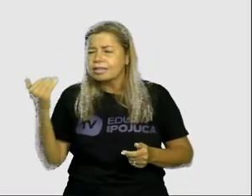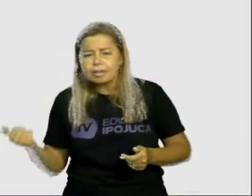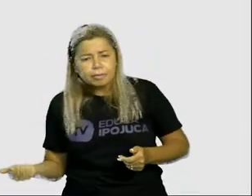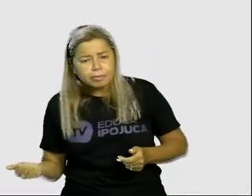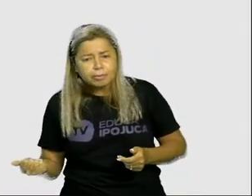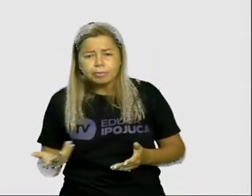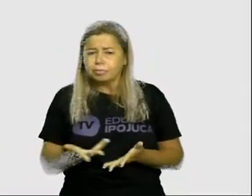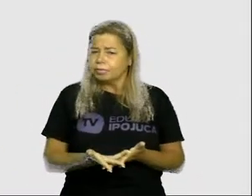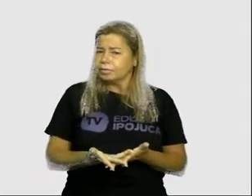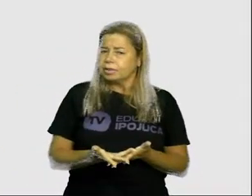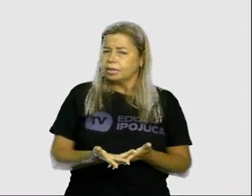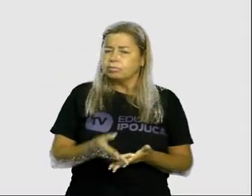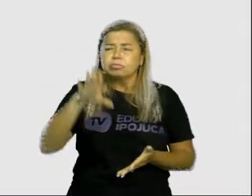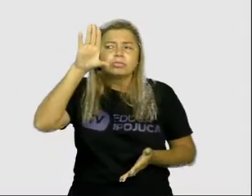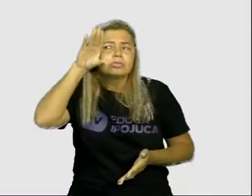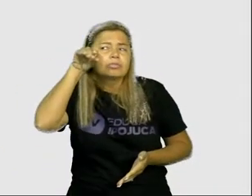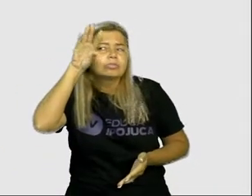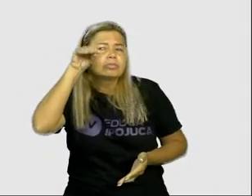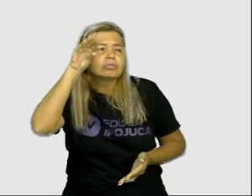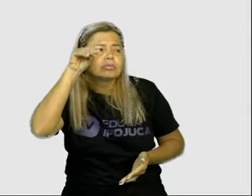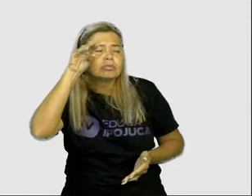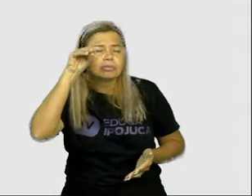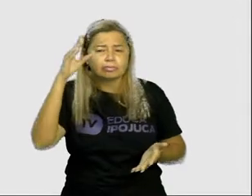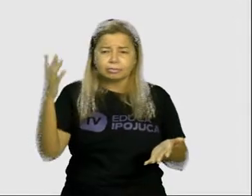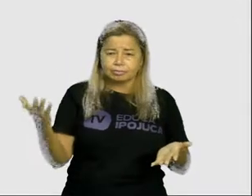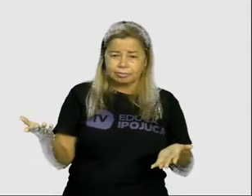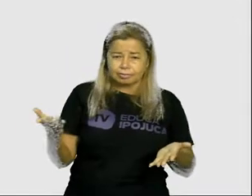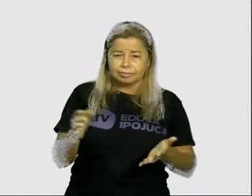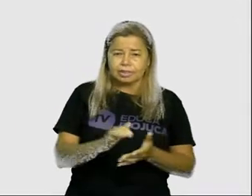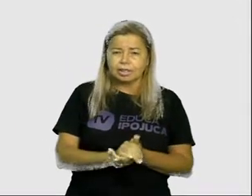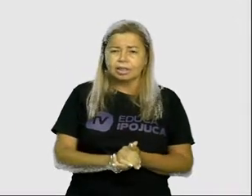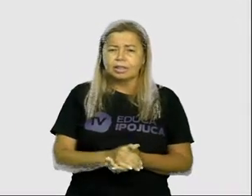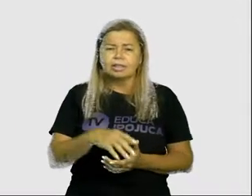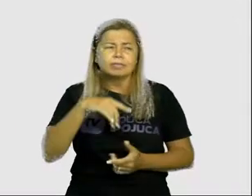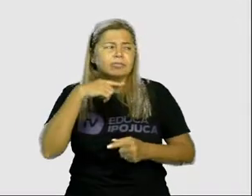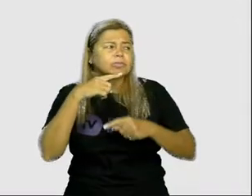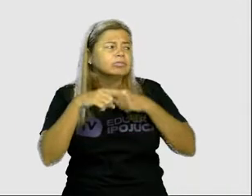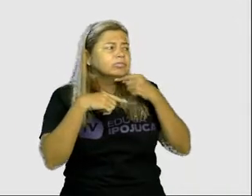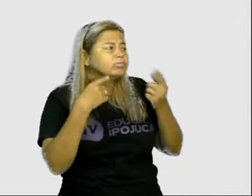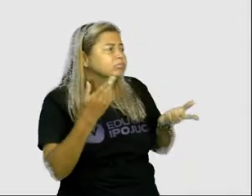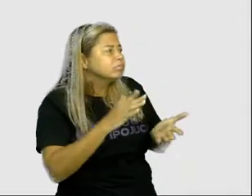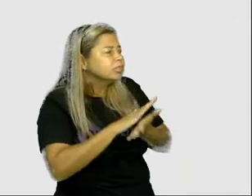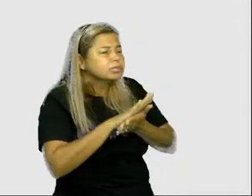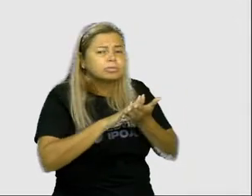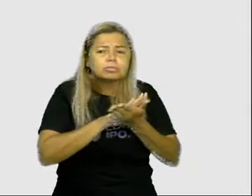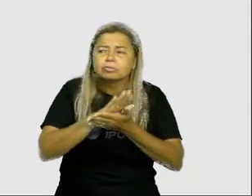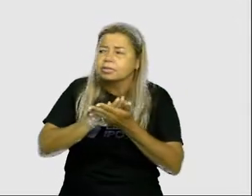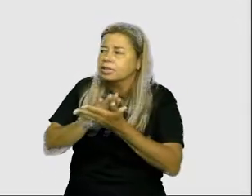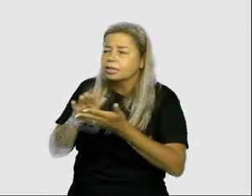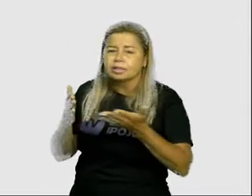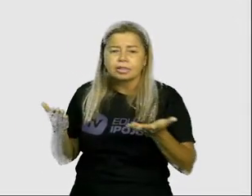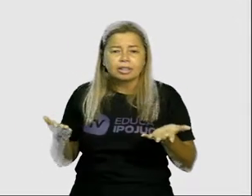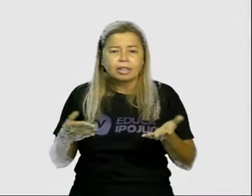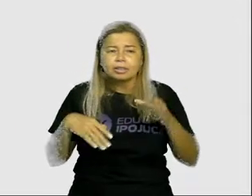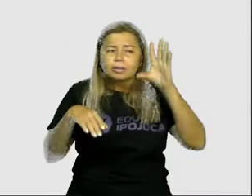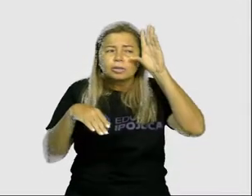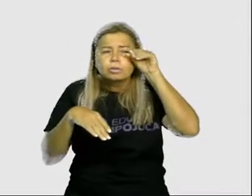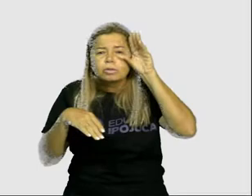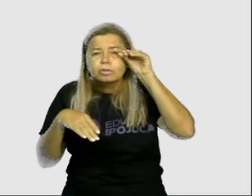É assim que eu invento a minha curiosidade. É assim que eu invento a curiosidade.